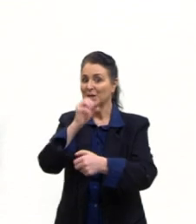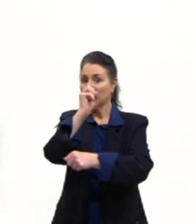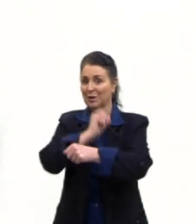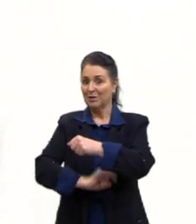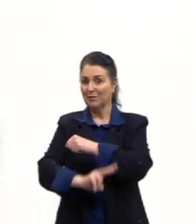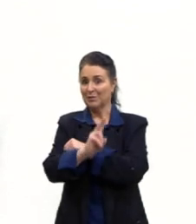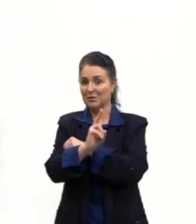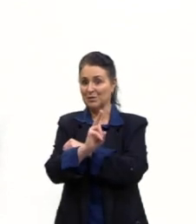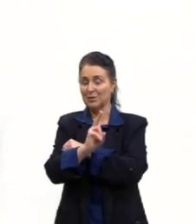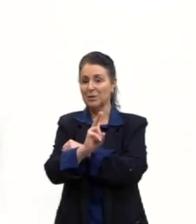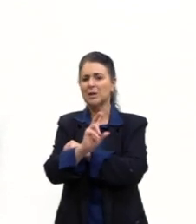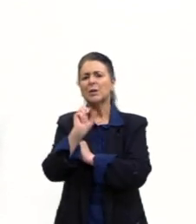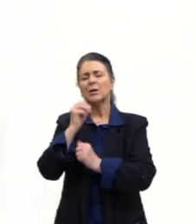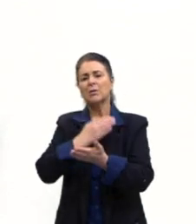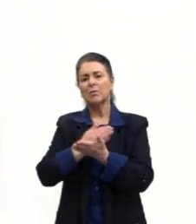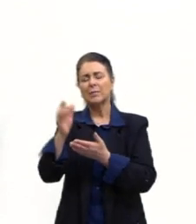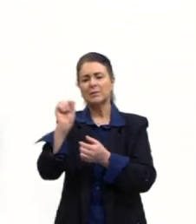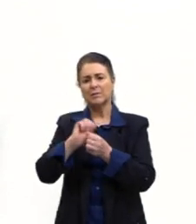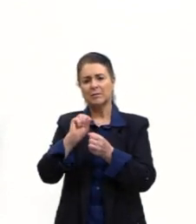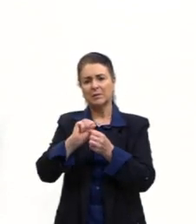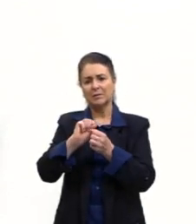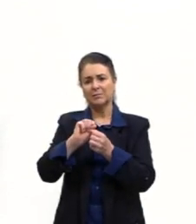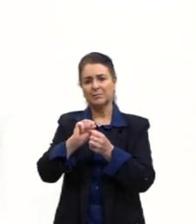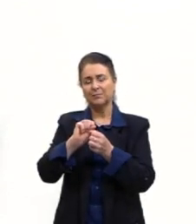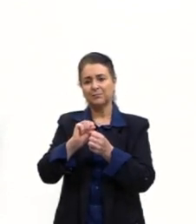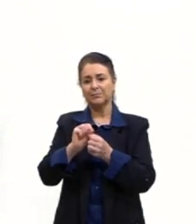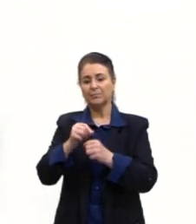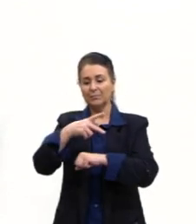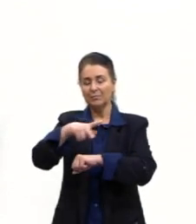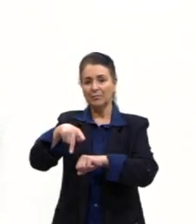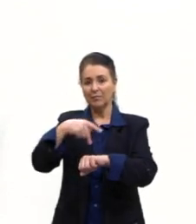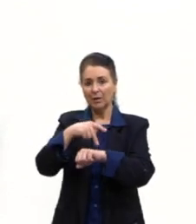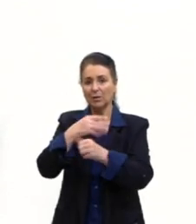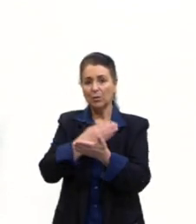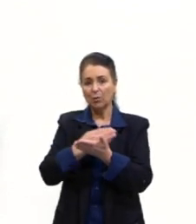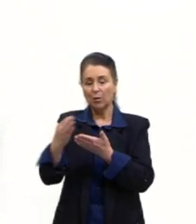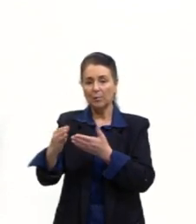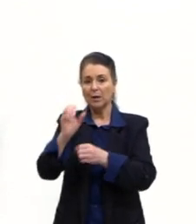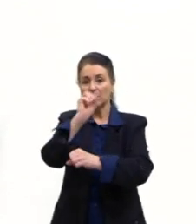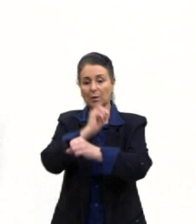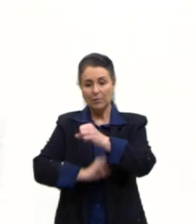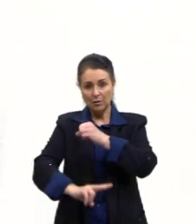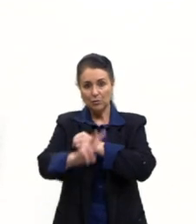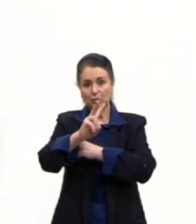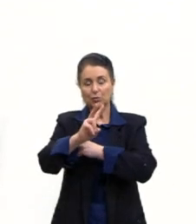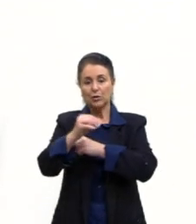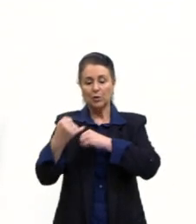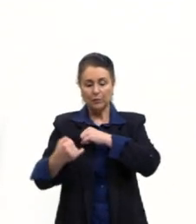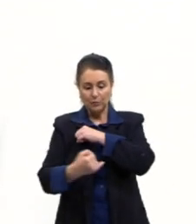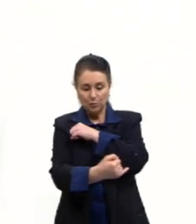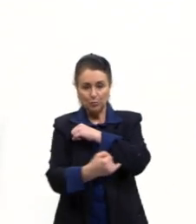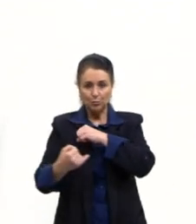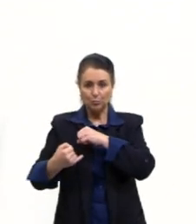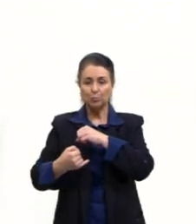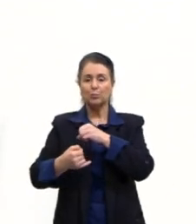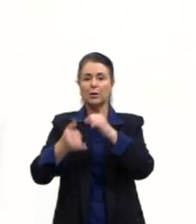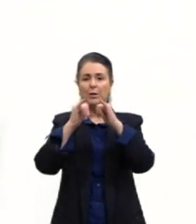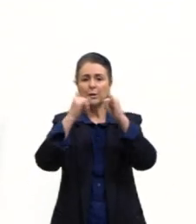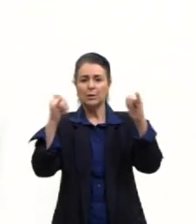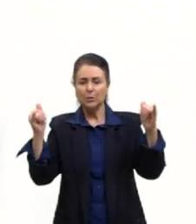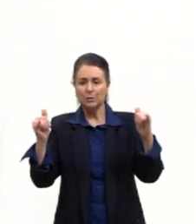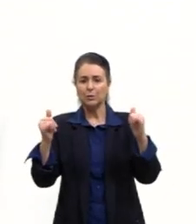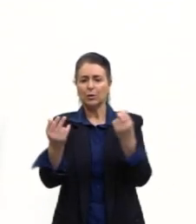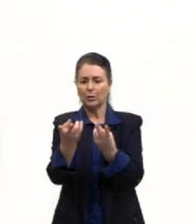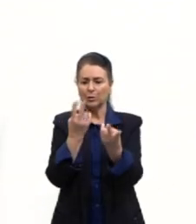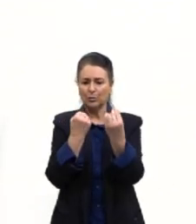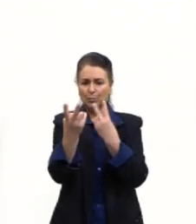E aí o eles começam a fazer esses... Eles começam a investir em infraestrutura, energia, transporte, comunicação, principalmente.